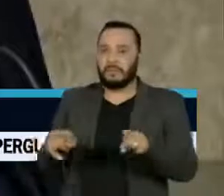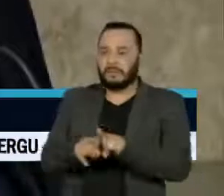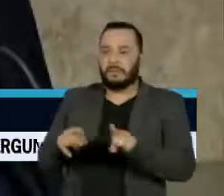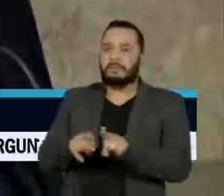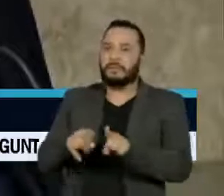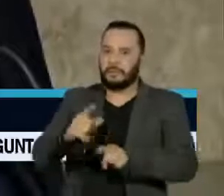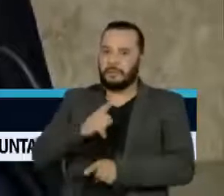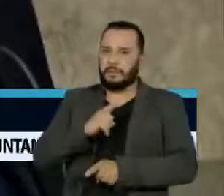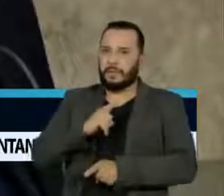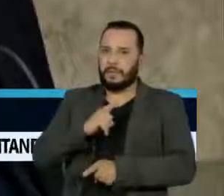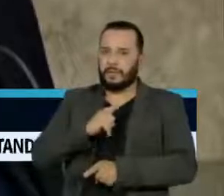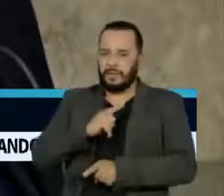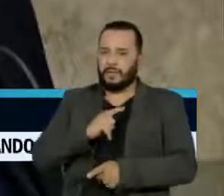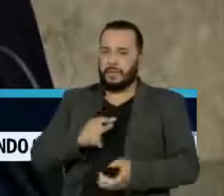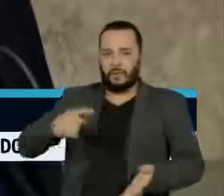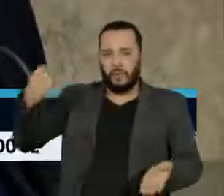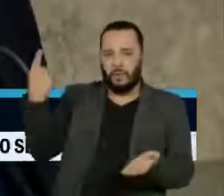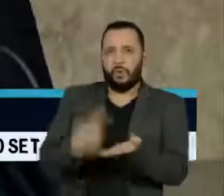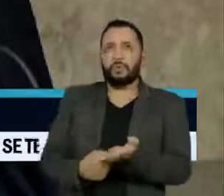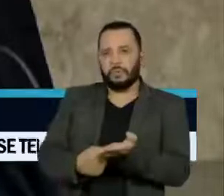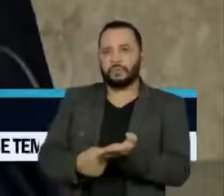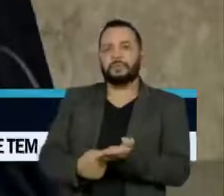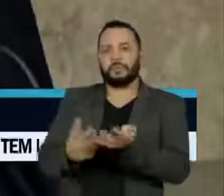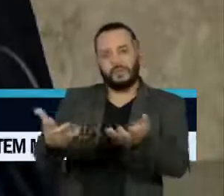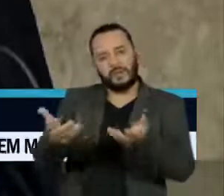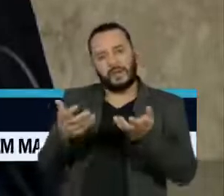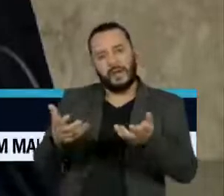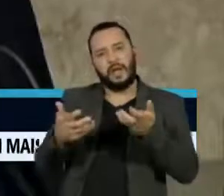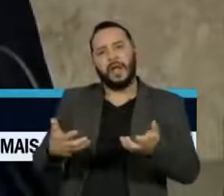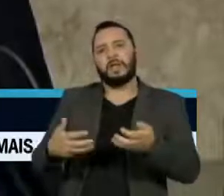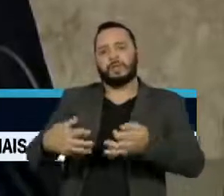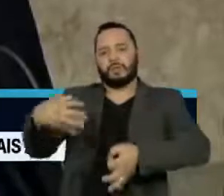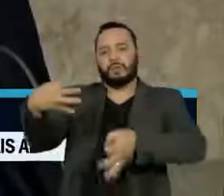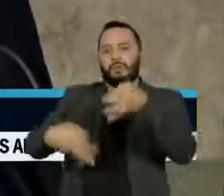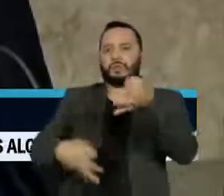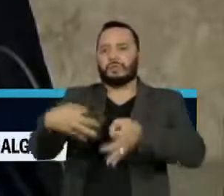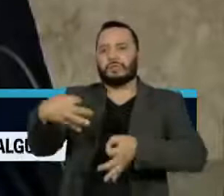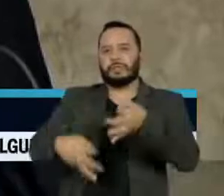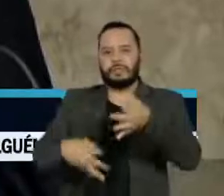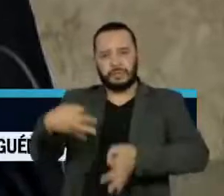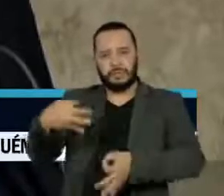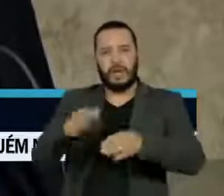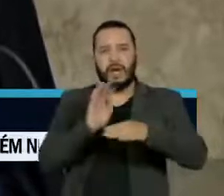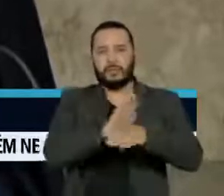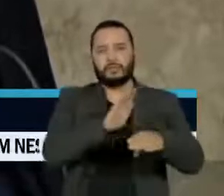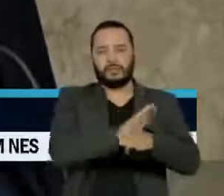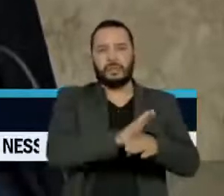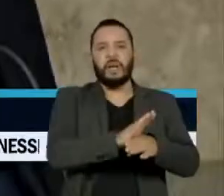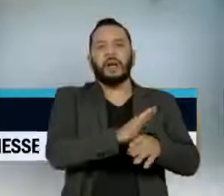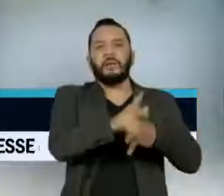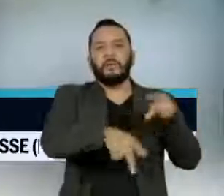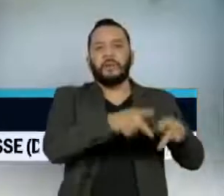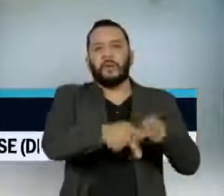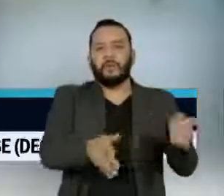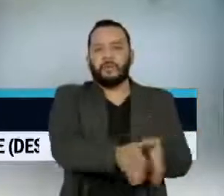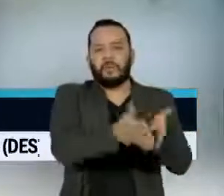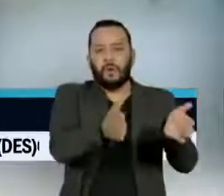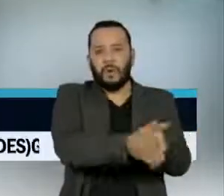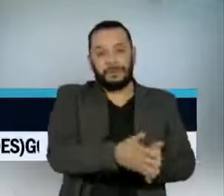comprometido com a busca da justiça, sobretudo para os grupos menos afortunados.